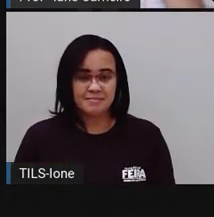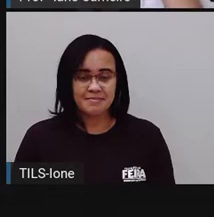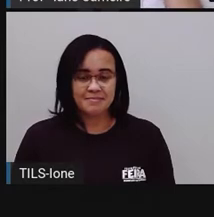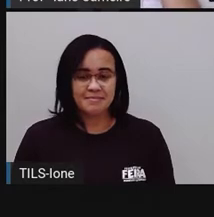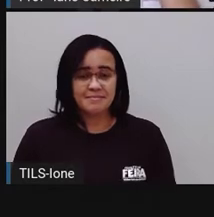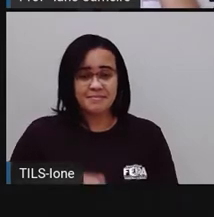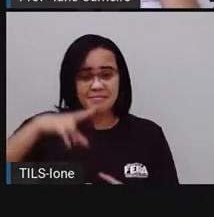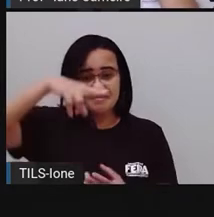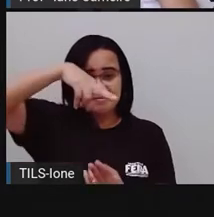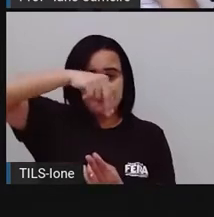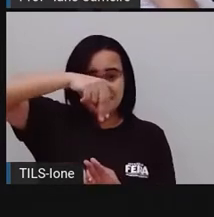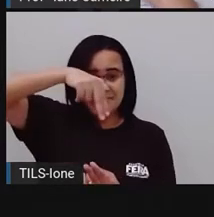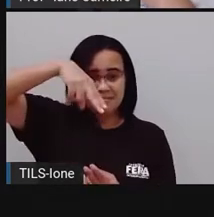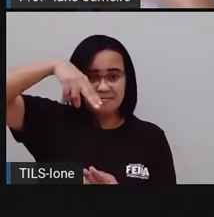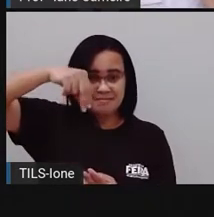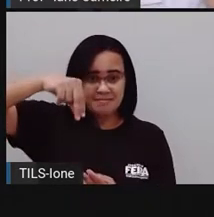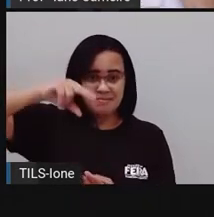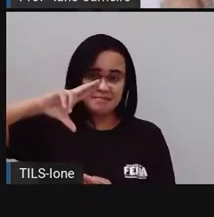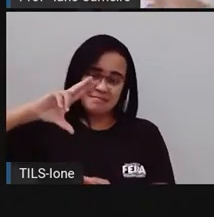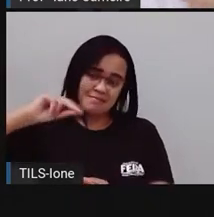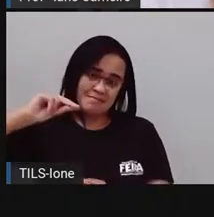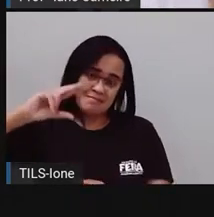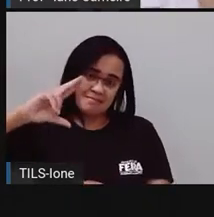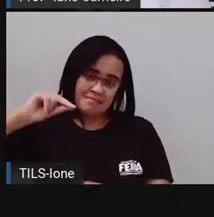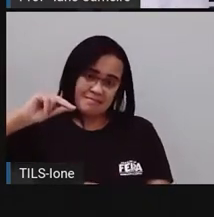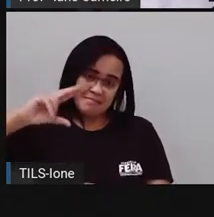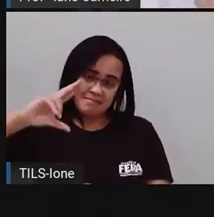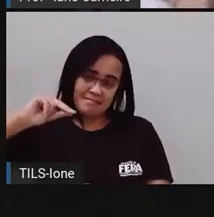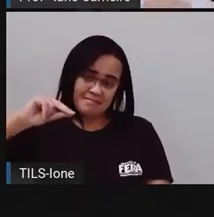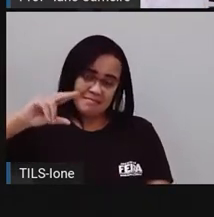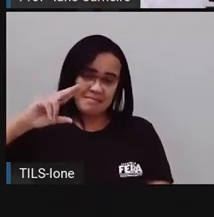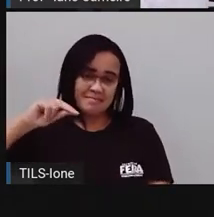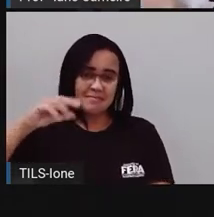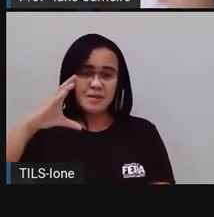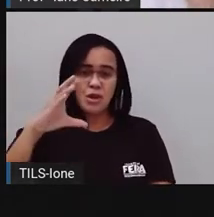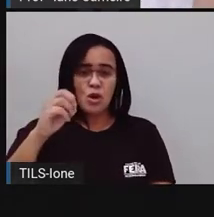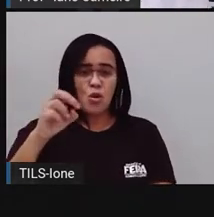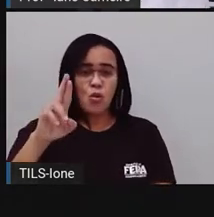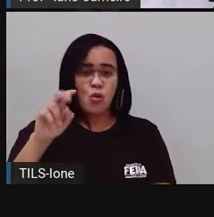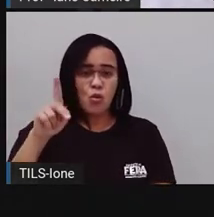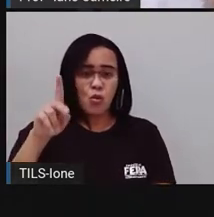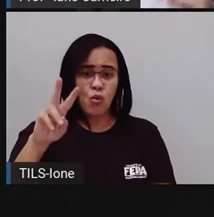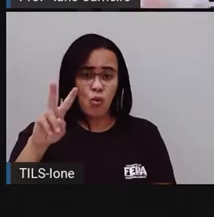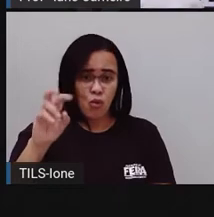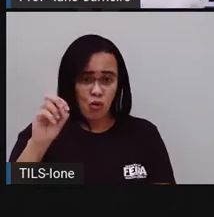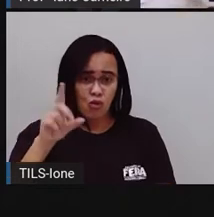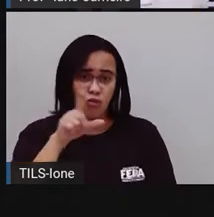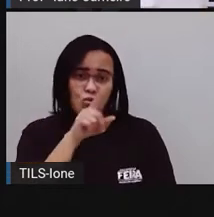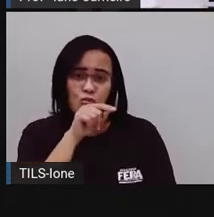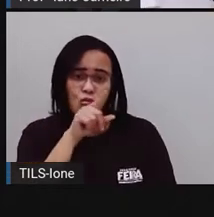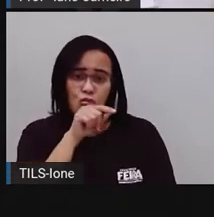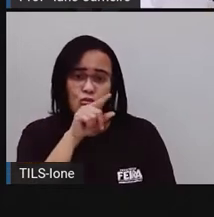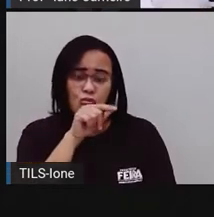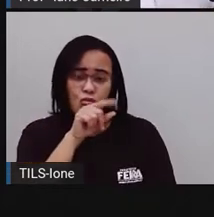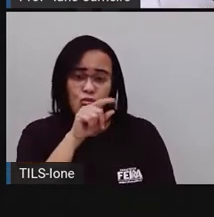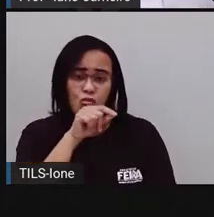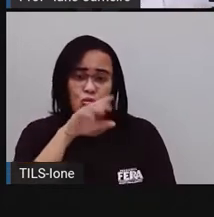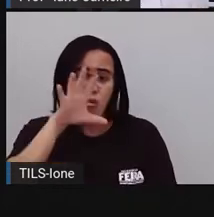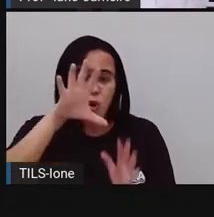Este é o corvo que roubou o pano que cobria o anel da princesa Maribel.